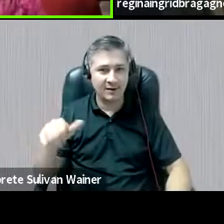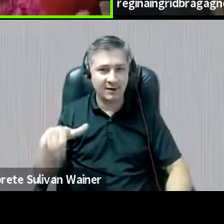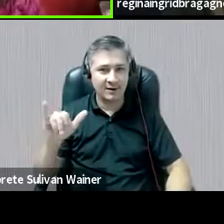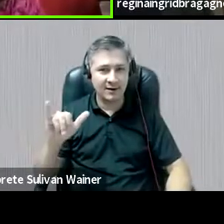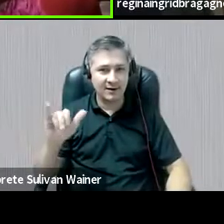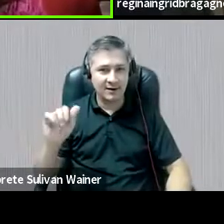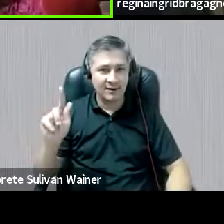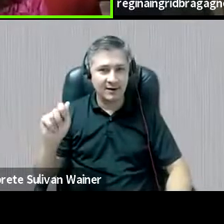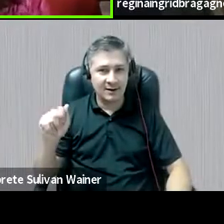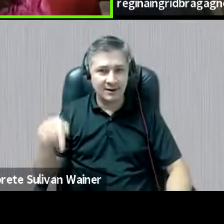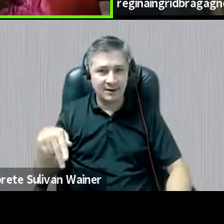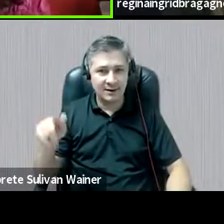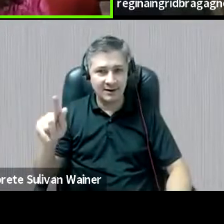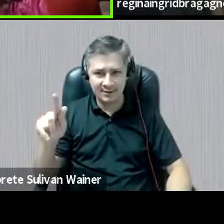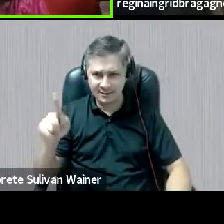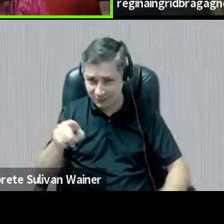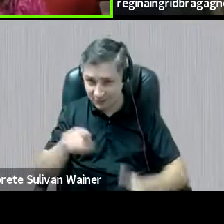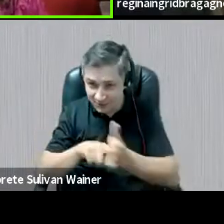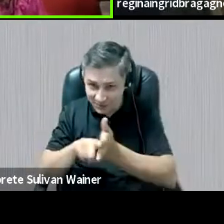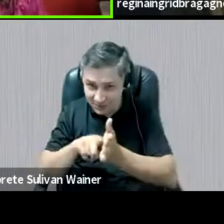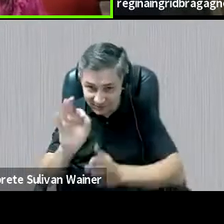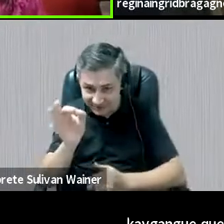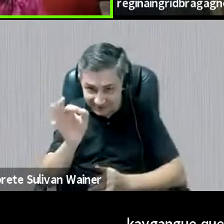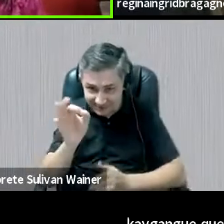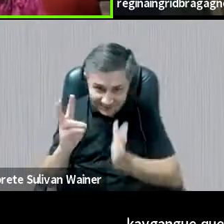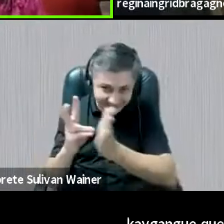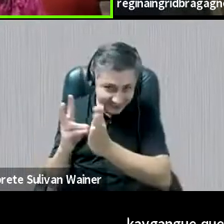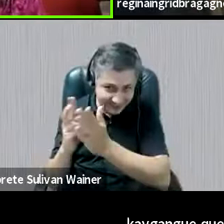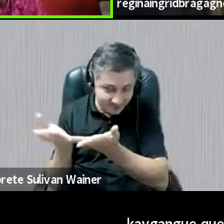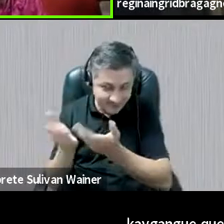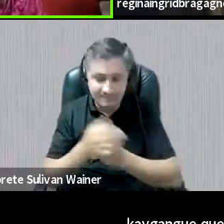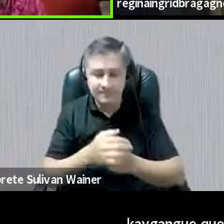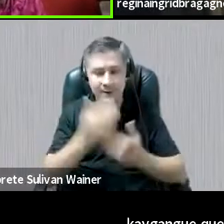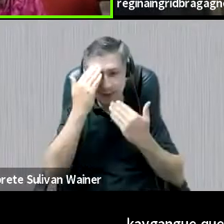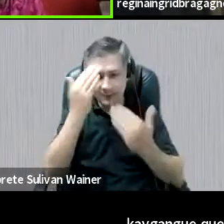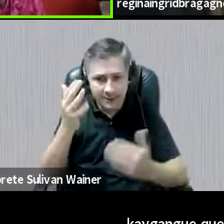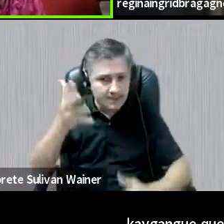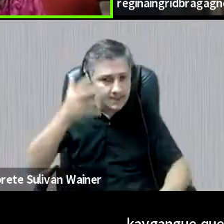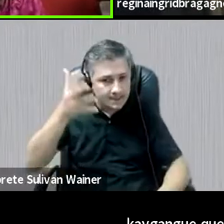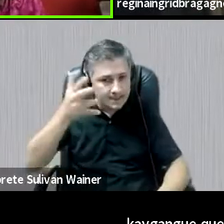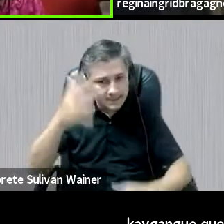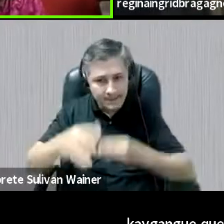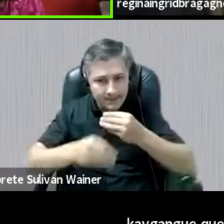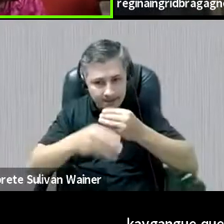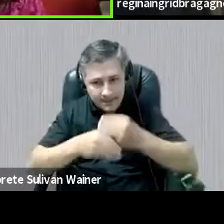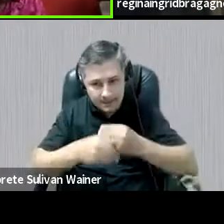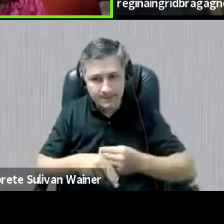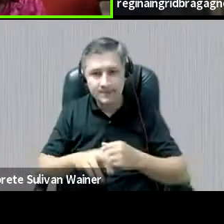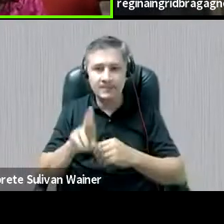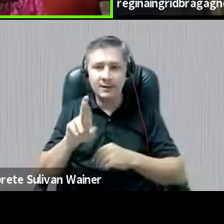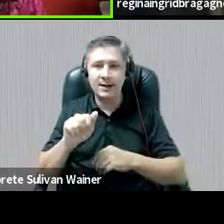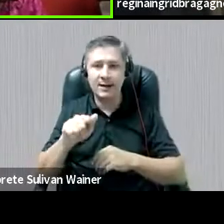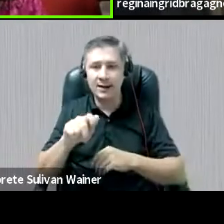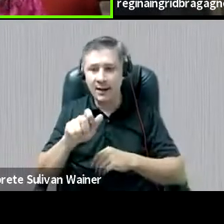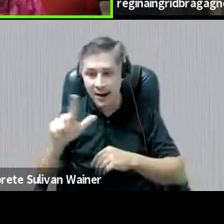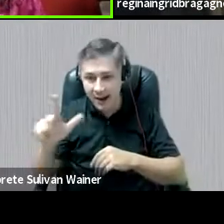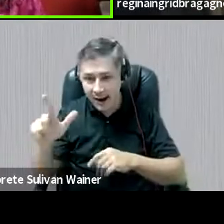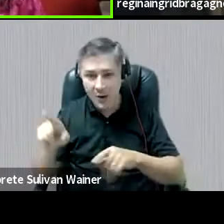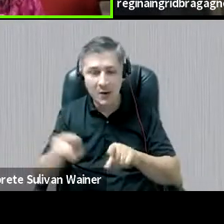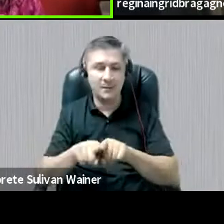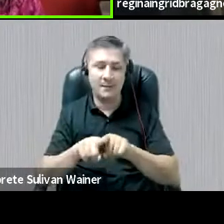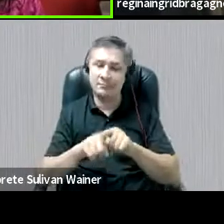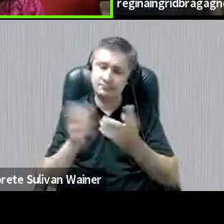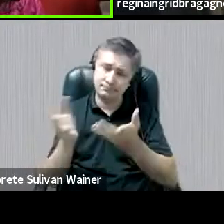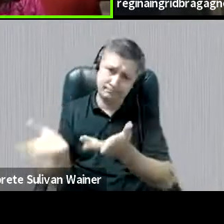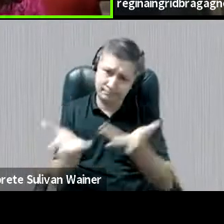Bom, enfim, abro, né, agradeço muito, assim, a fala de vocês, né, a contribuição da Raquel e abro a